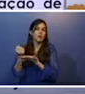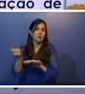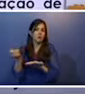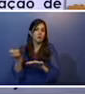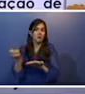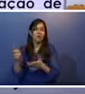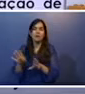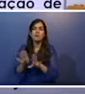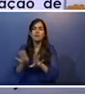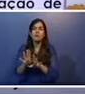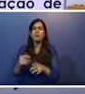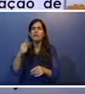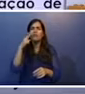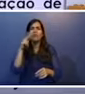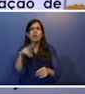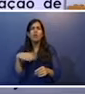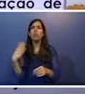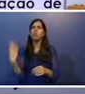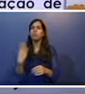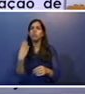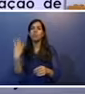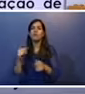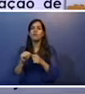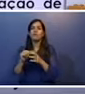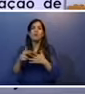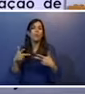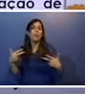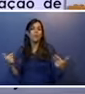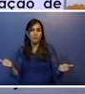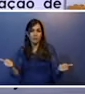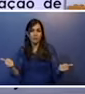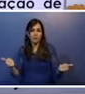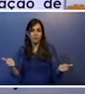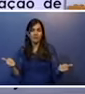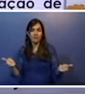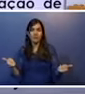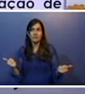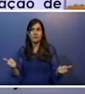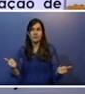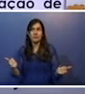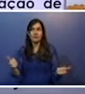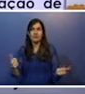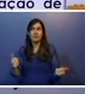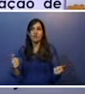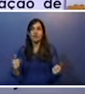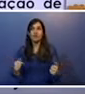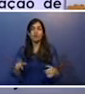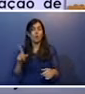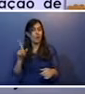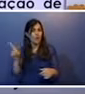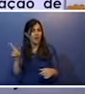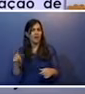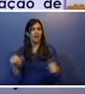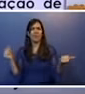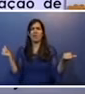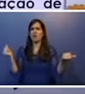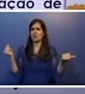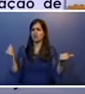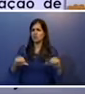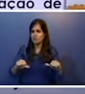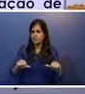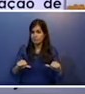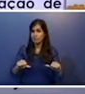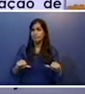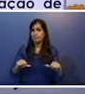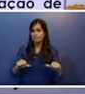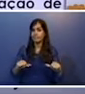que ele realmente estava passando mal e pudessem fazer alguma coisa. Então, o que nós temos ali? Ela é uma negativa, pessimista